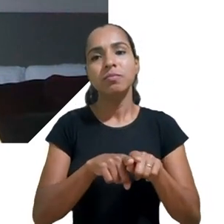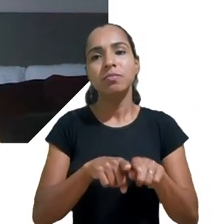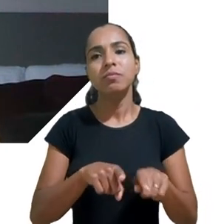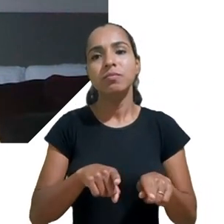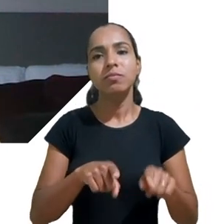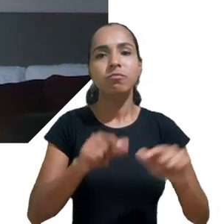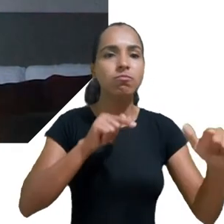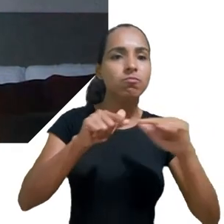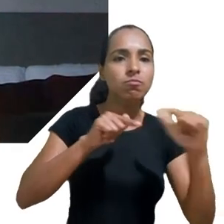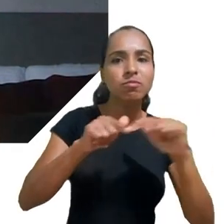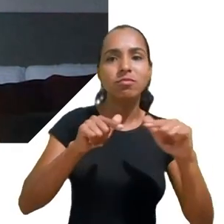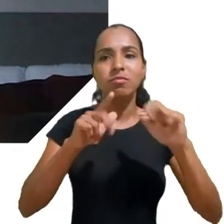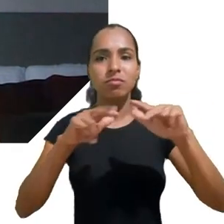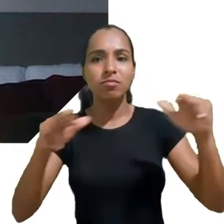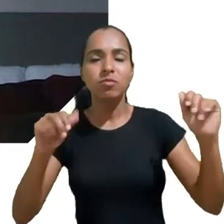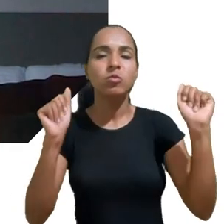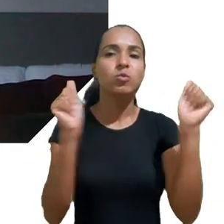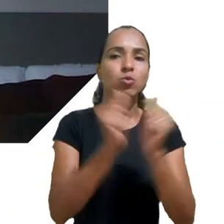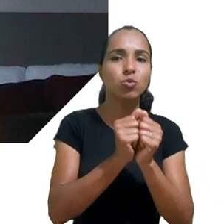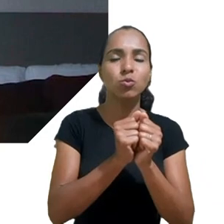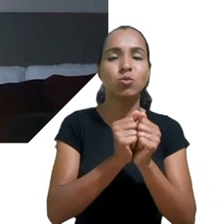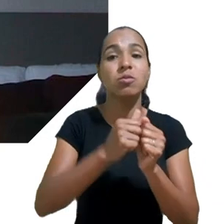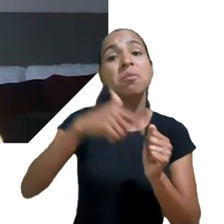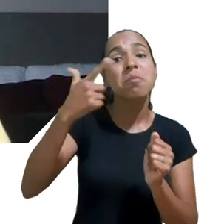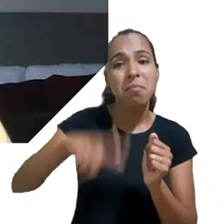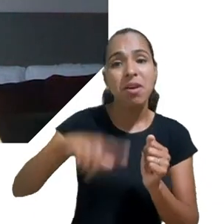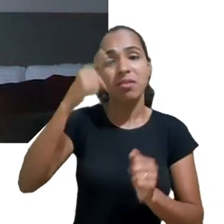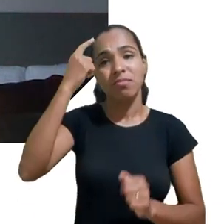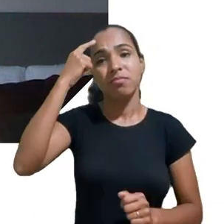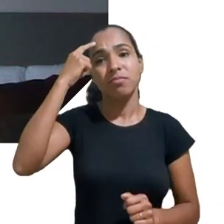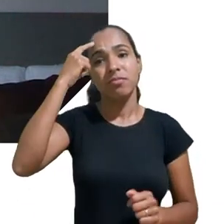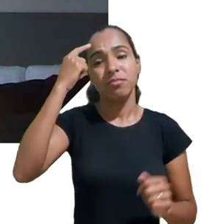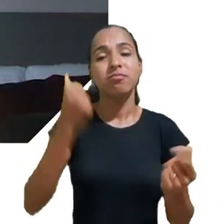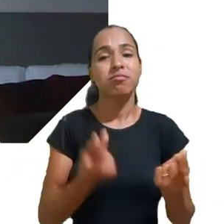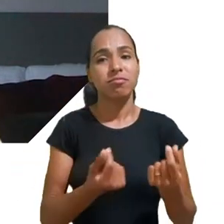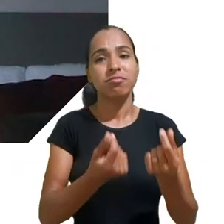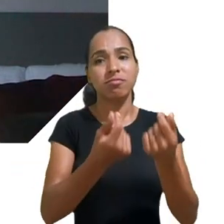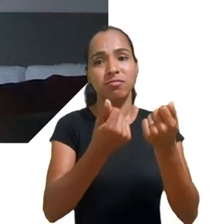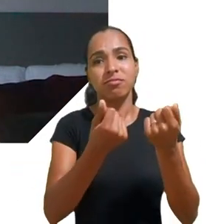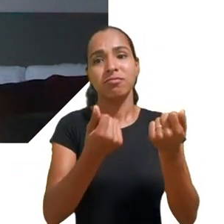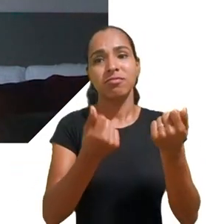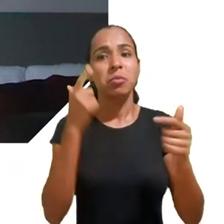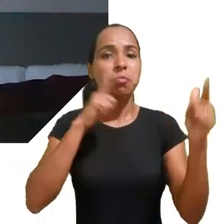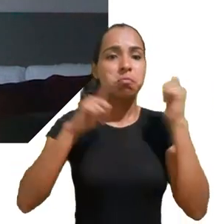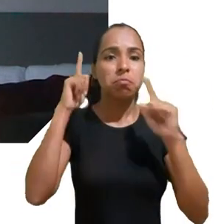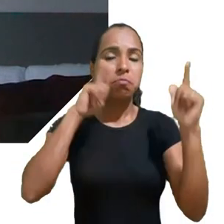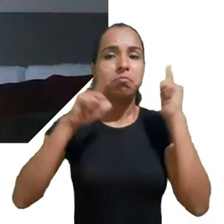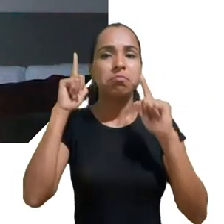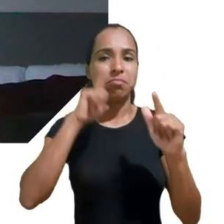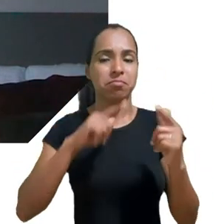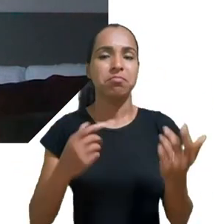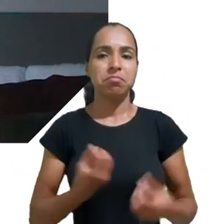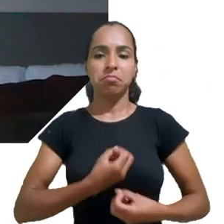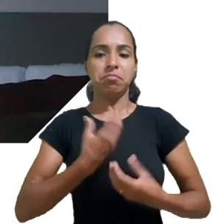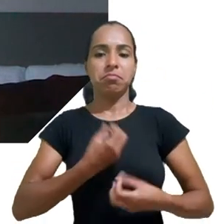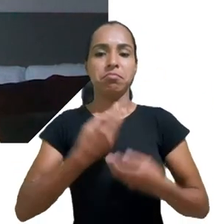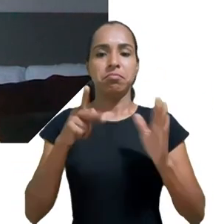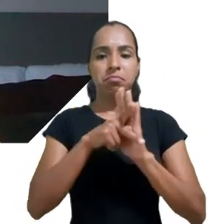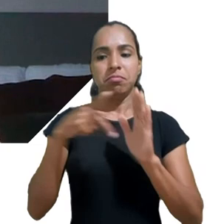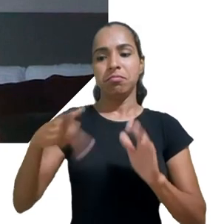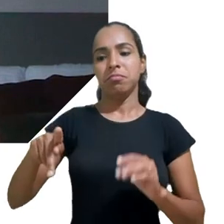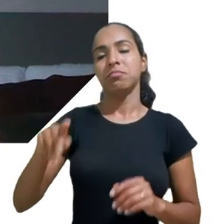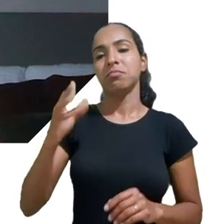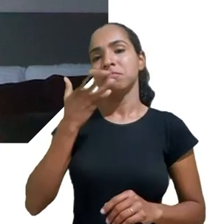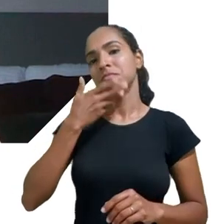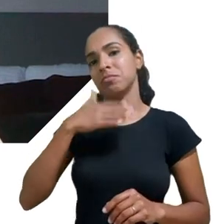reconfigura a finalidade da produção e dessa expressividade das crianças, levando elas a exercer